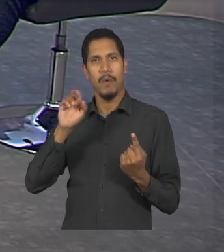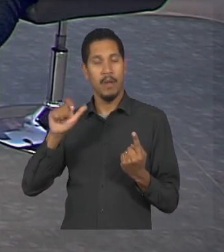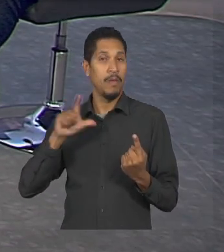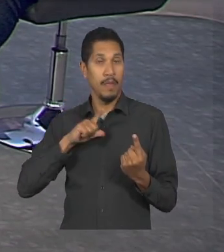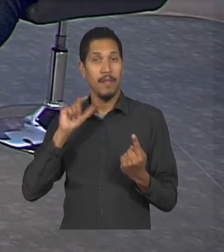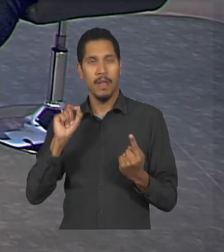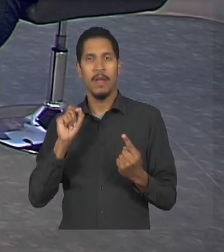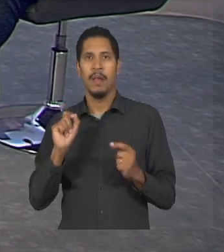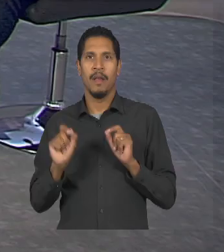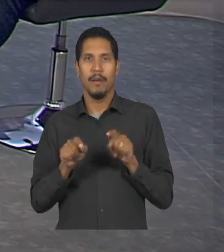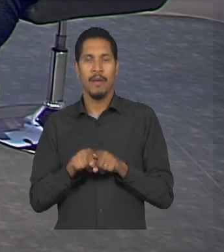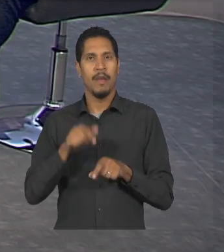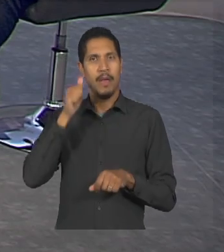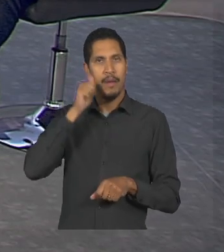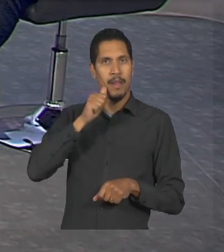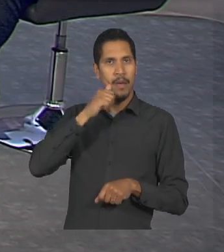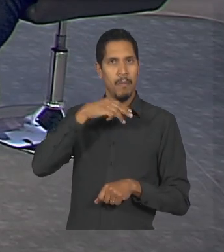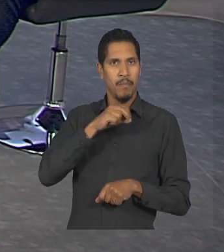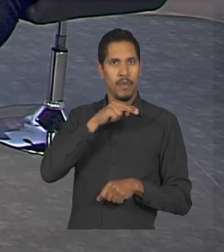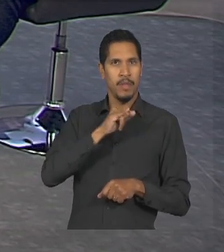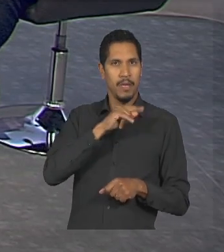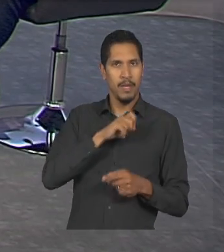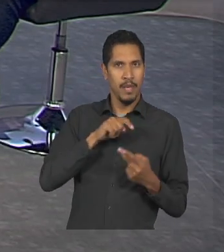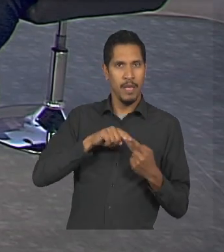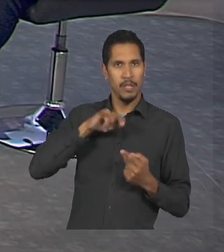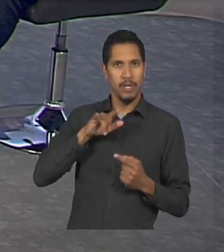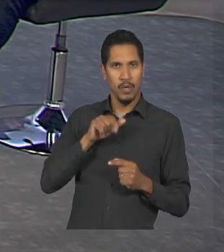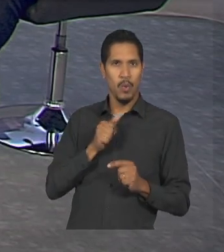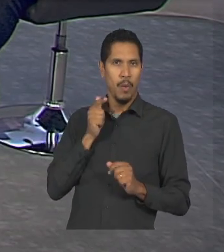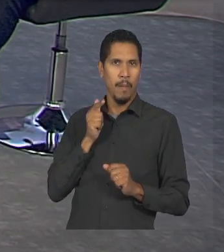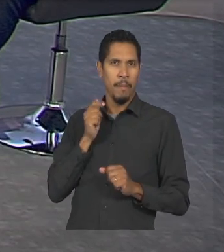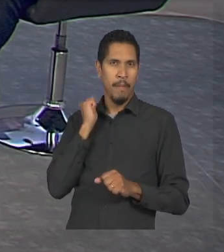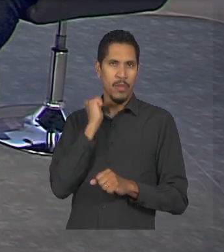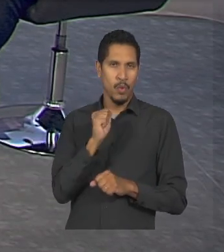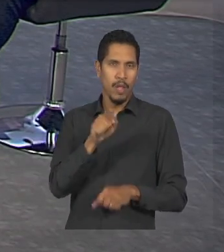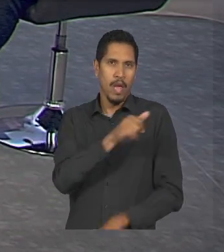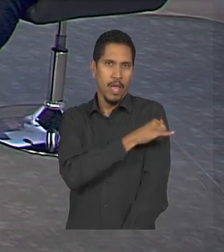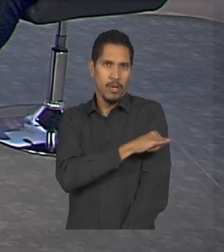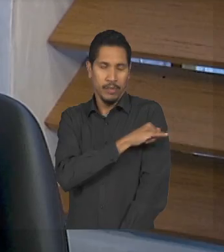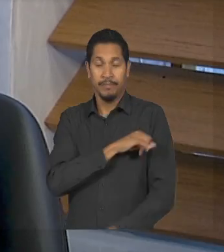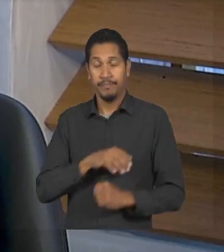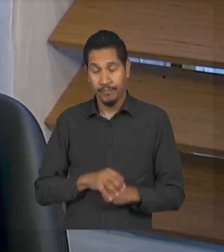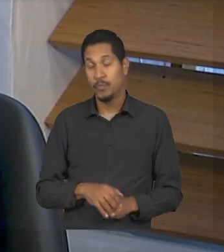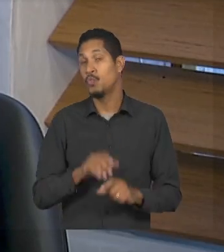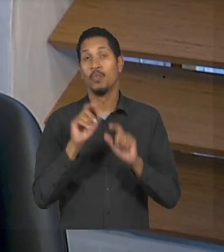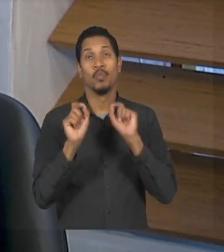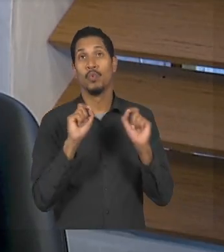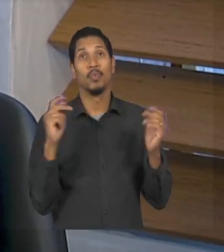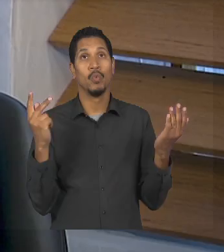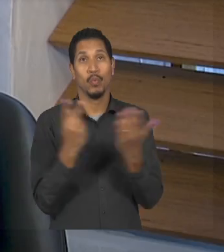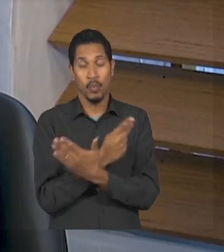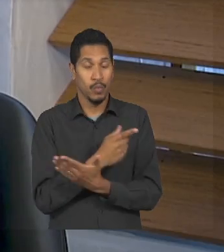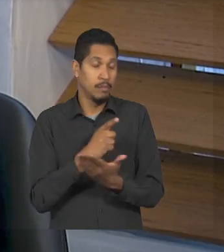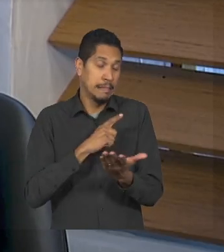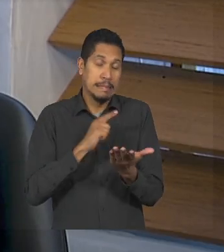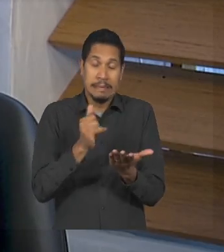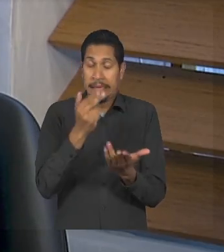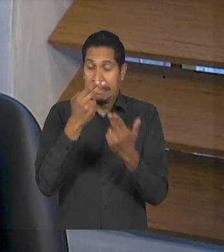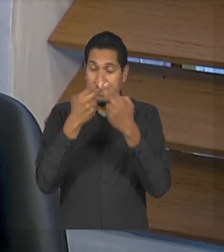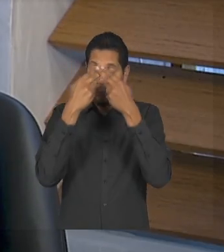monique pelo jairo lá no rio de janeiro o leniel após essa esse